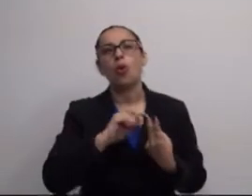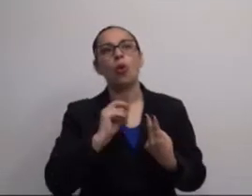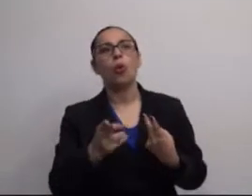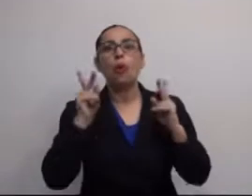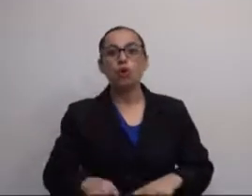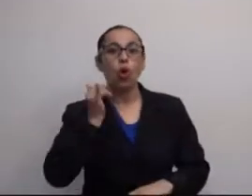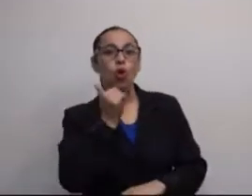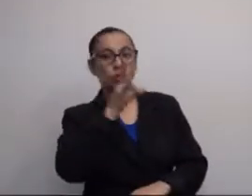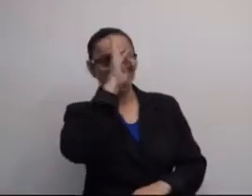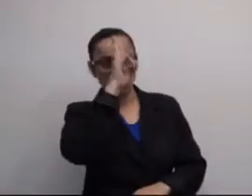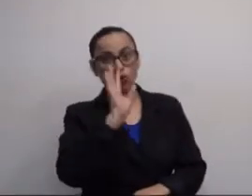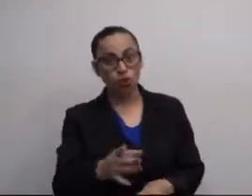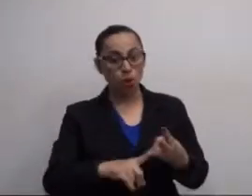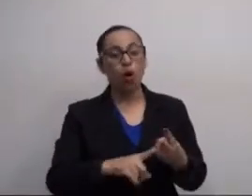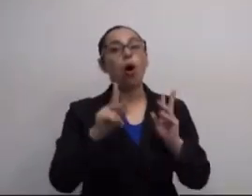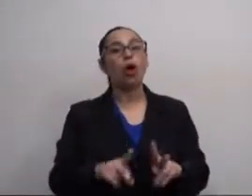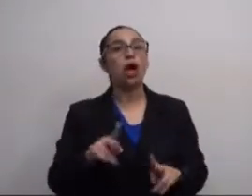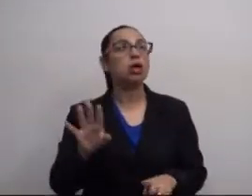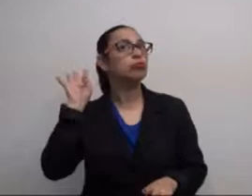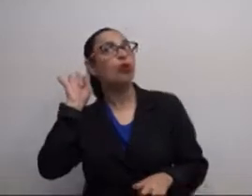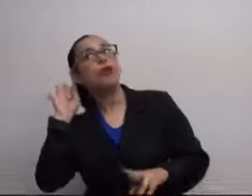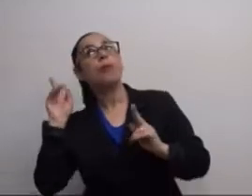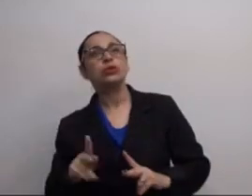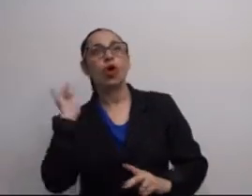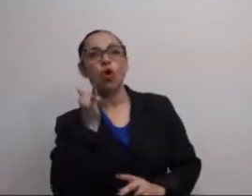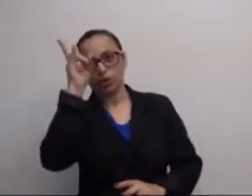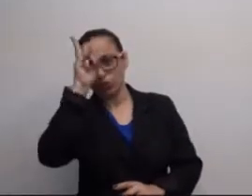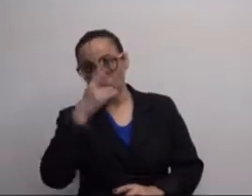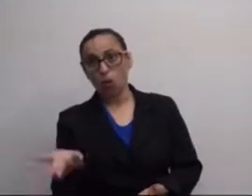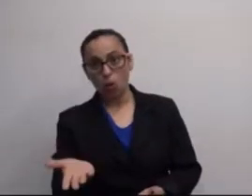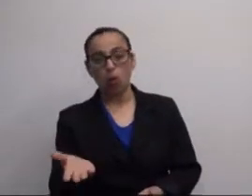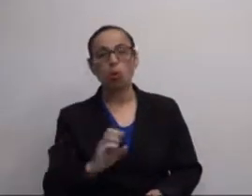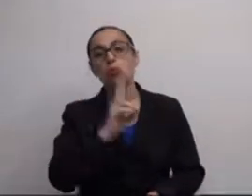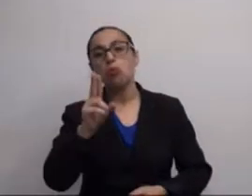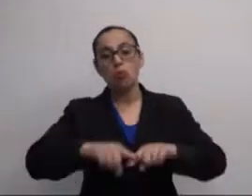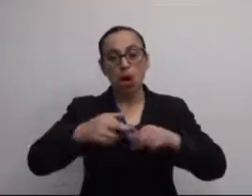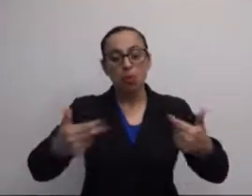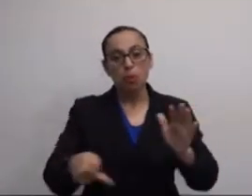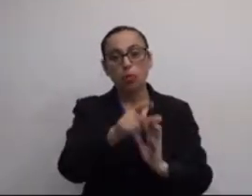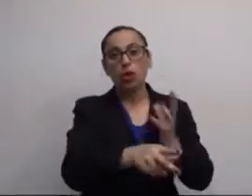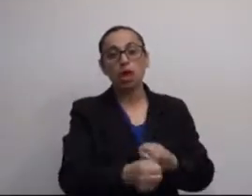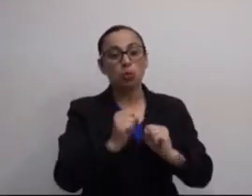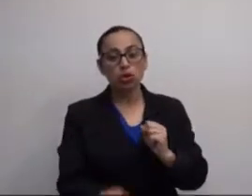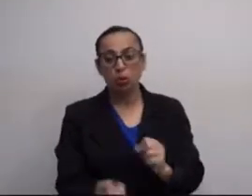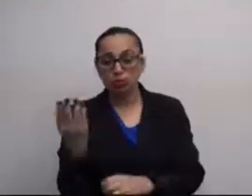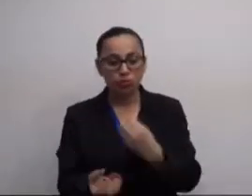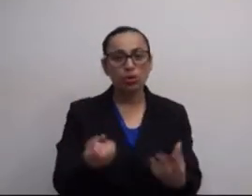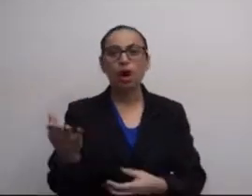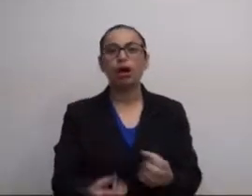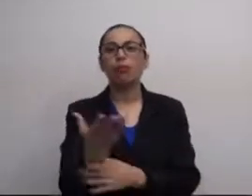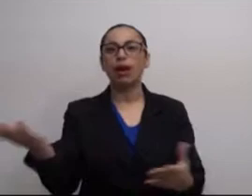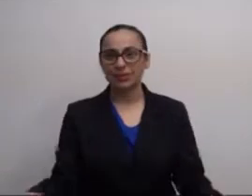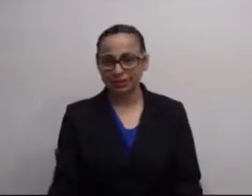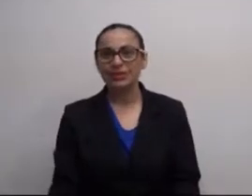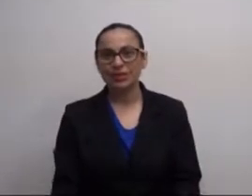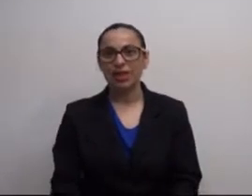uma carta que foi enviada, ou alguém que contou uma história, ou alguém que ouviu alguém contar uma história, ou